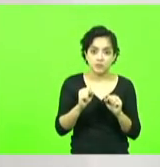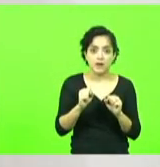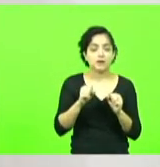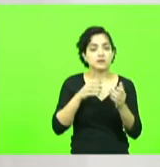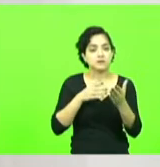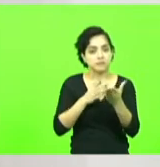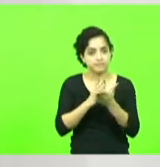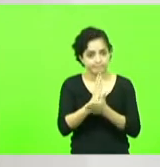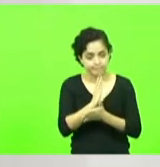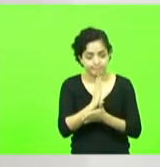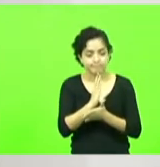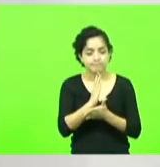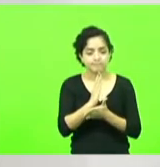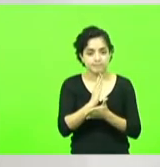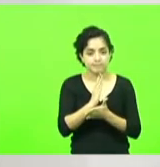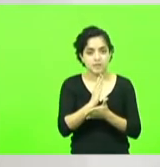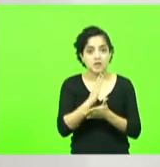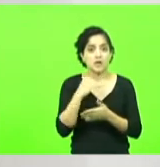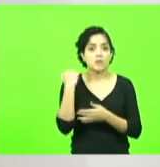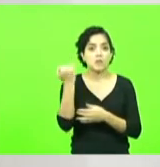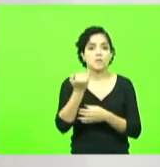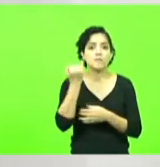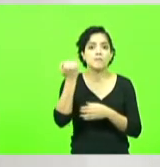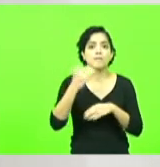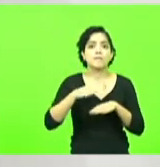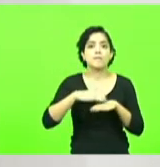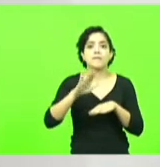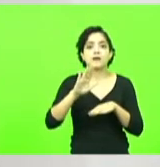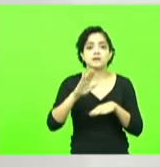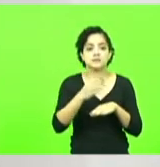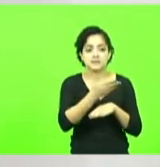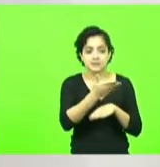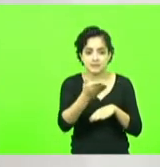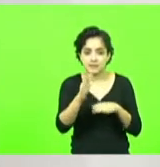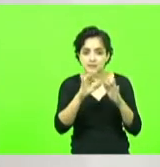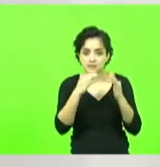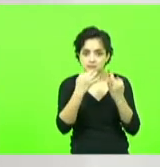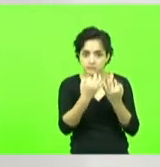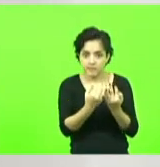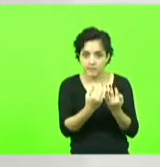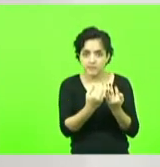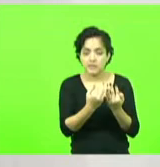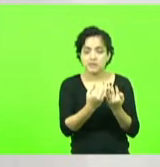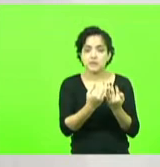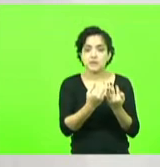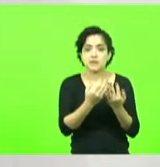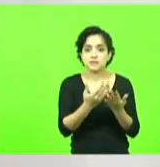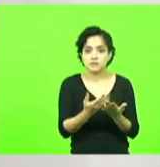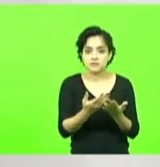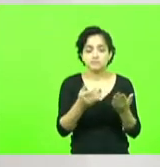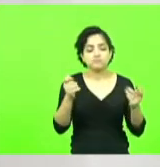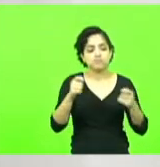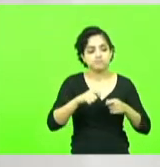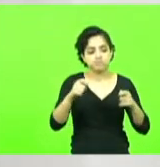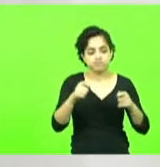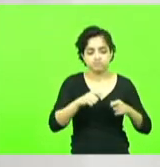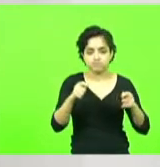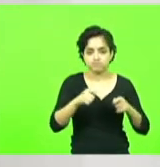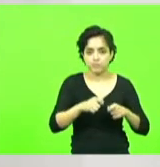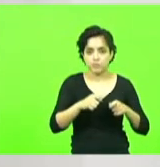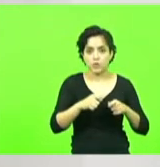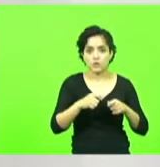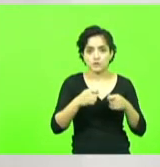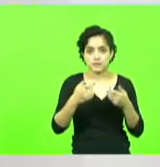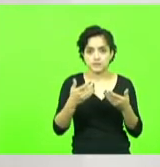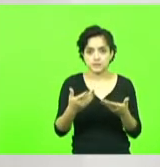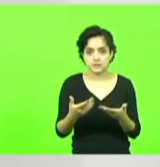projeto e que o mais importante que essas famílias catarinenses possam sair da